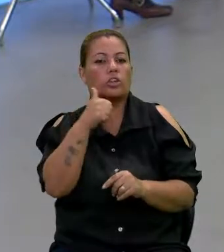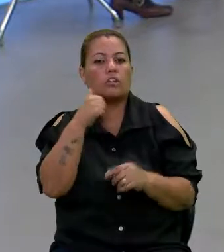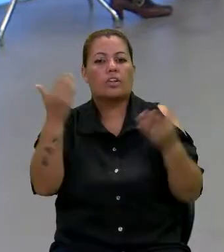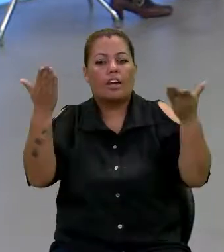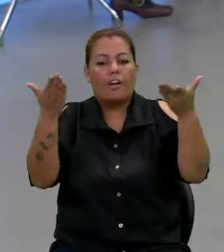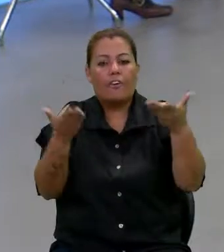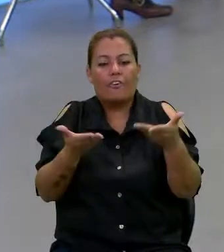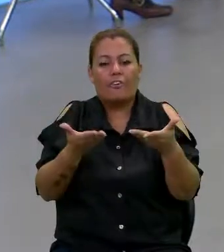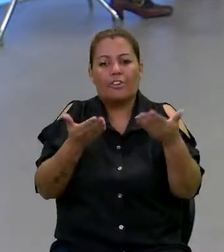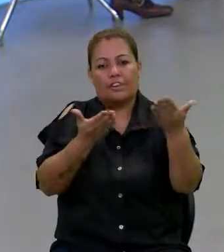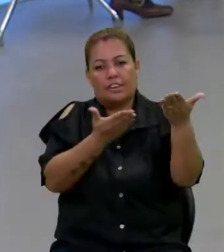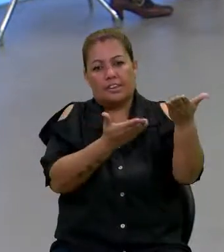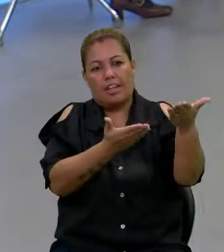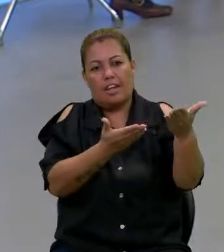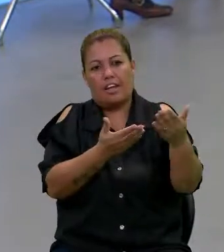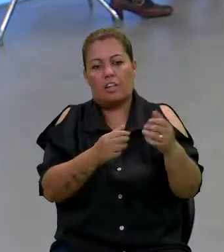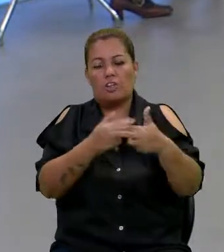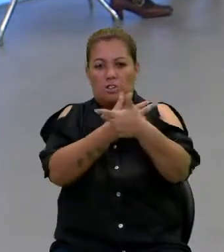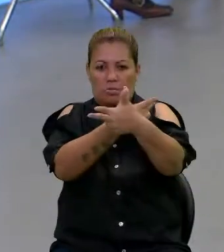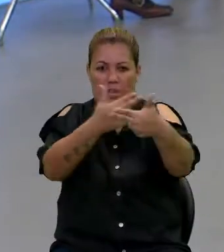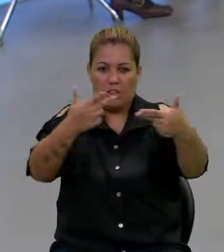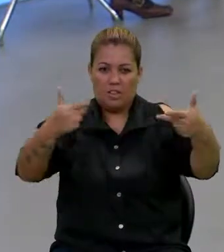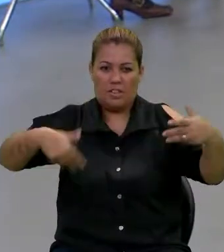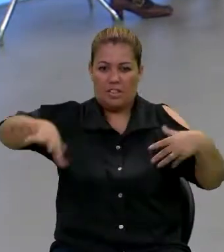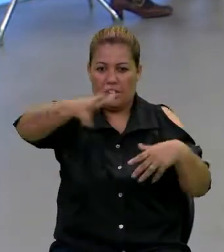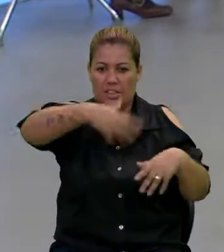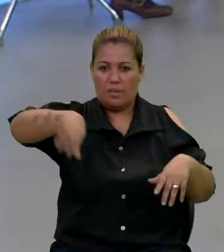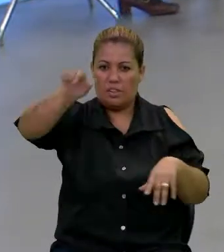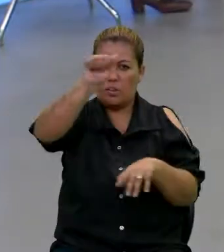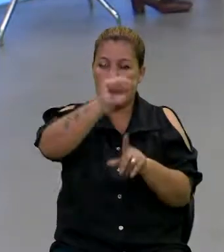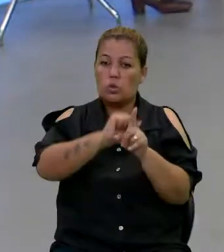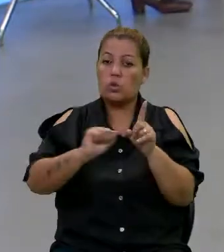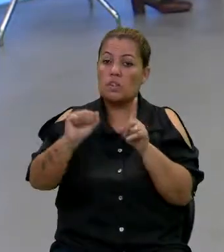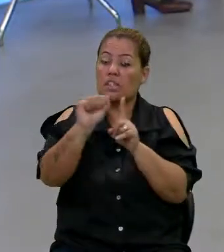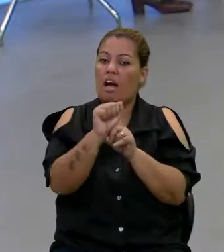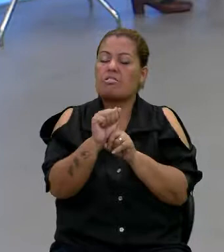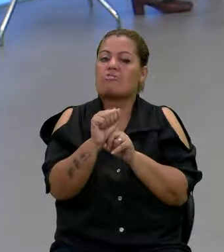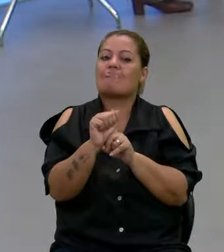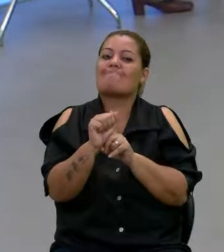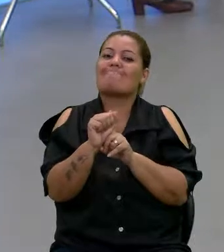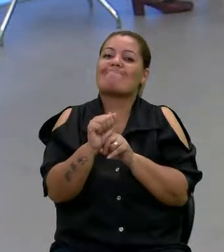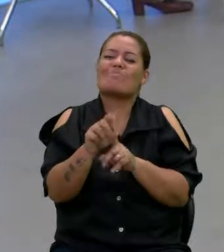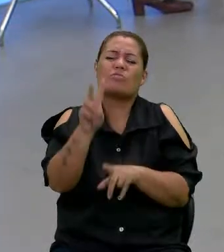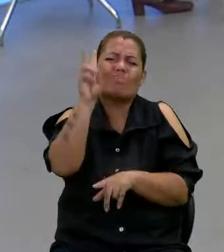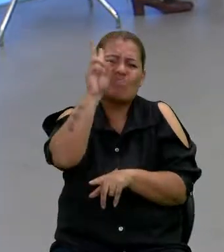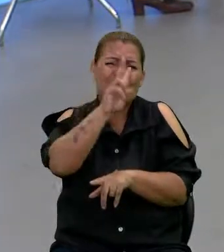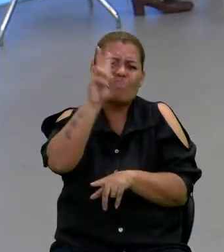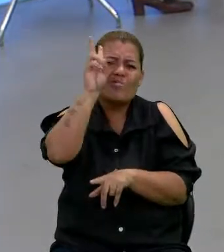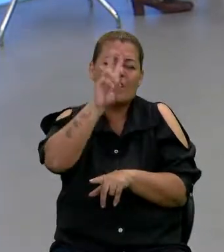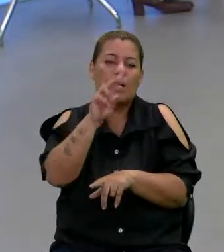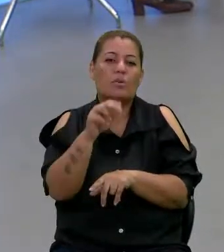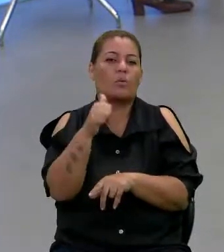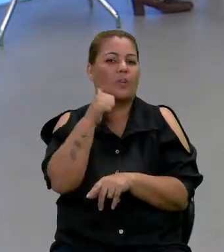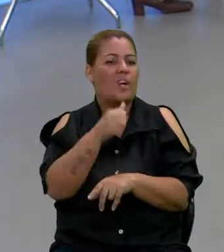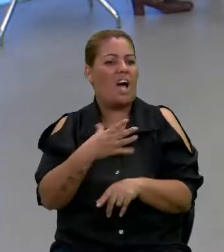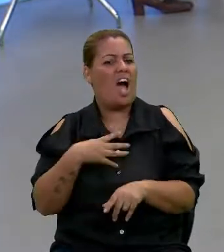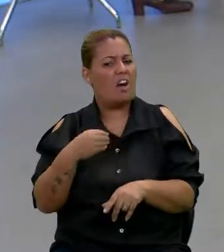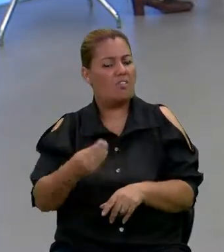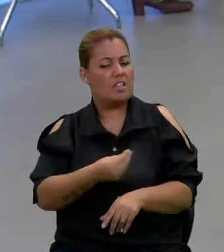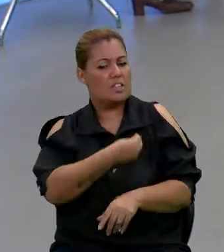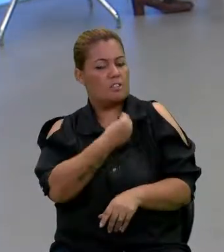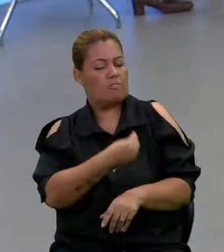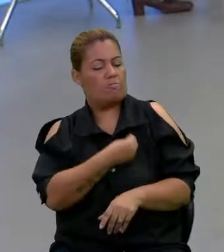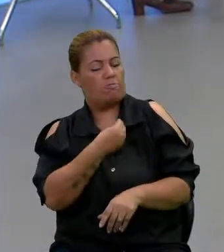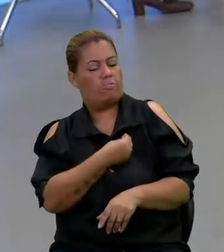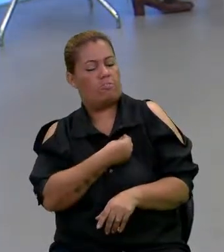hoje está aí nos mais variados espaços sociais. Mas a dona Célia, eu lembro, quando a filha estava viva, e em alguns momentos